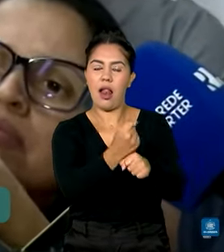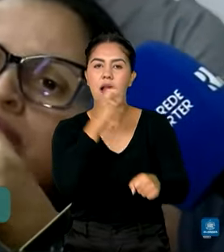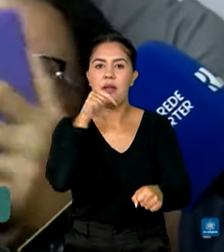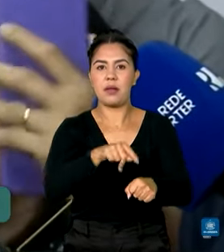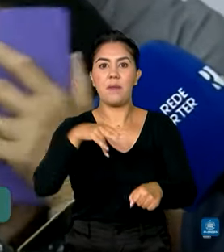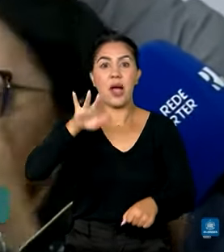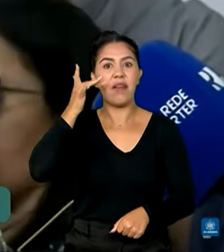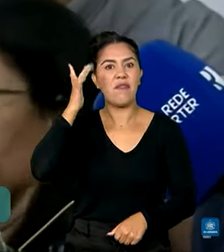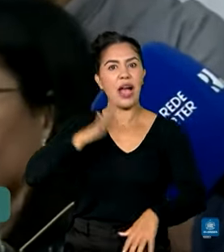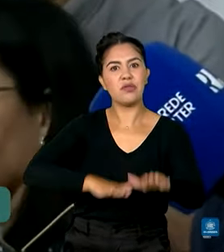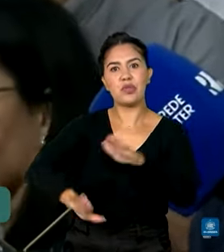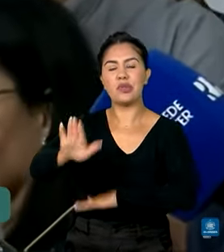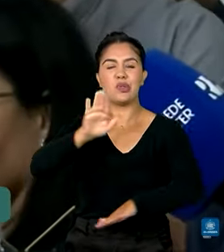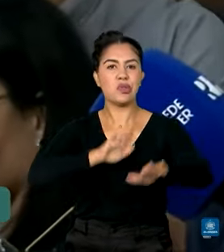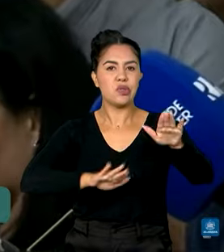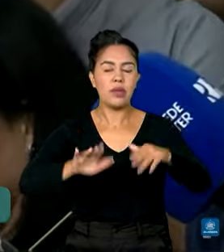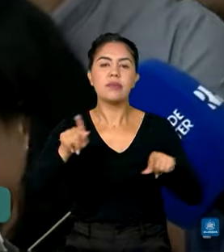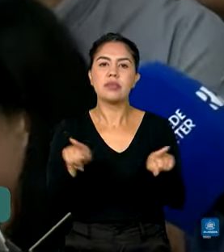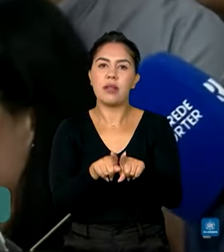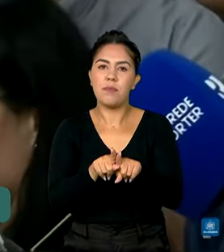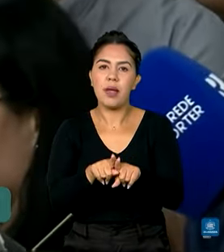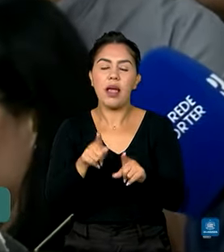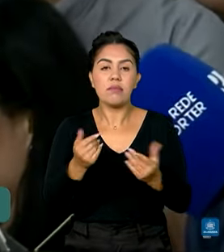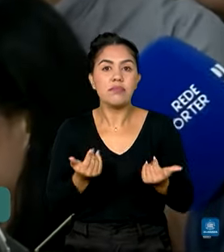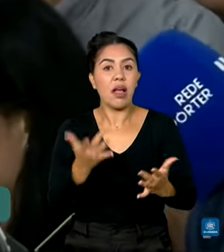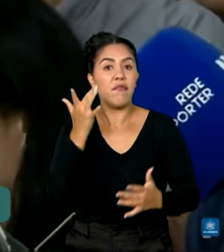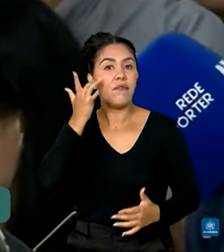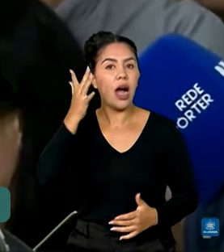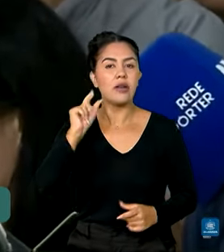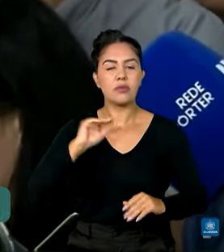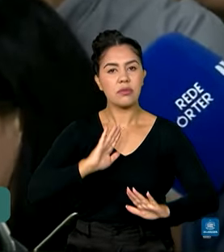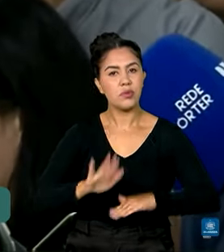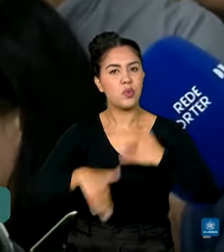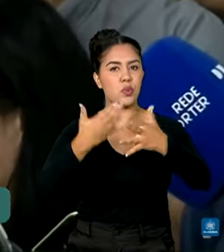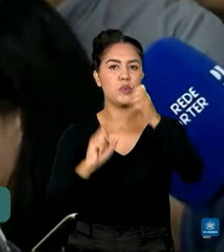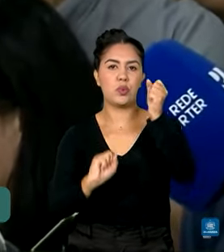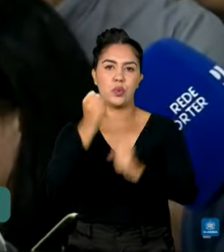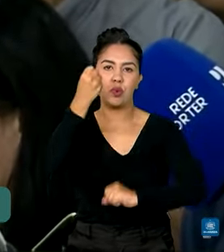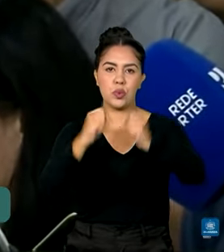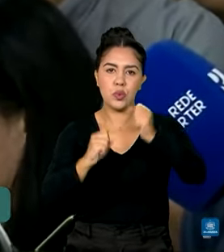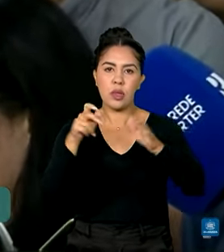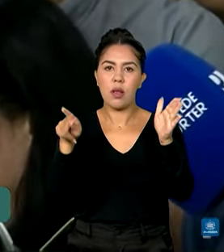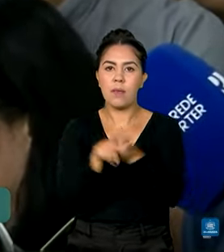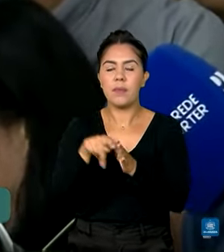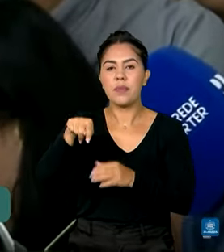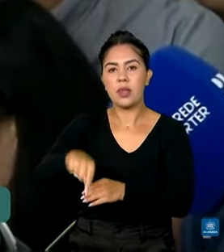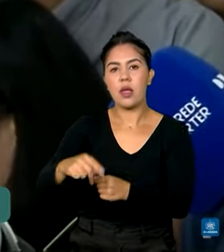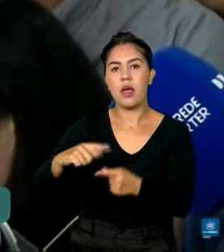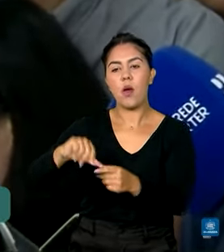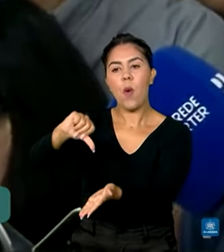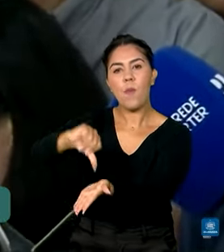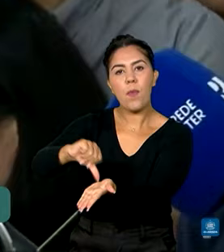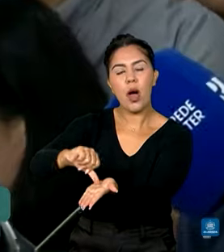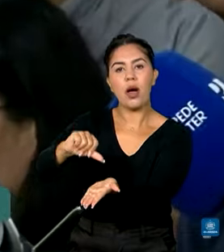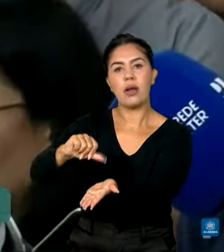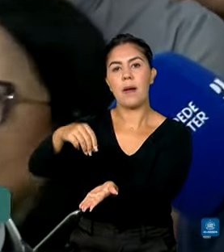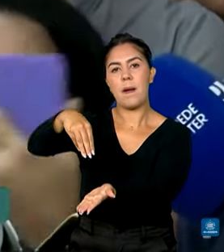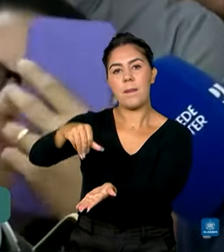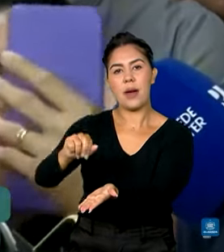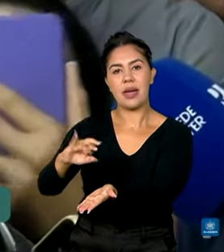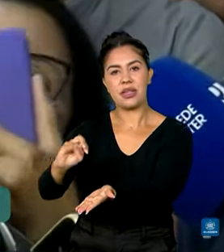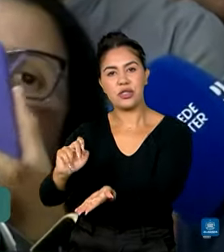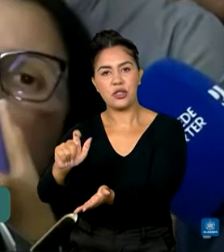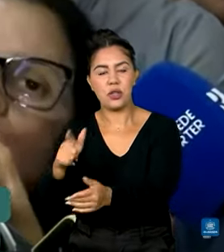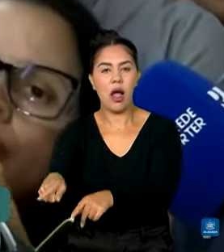da capital. E vai facilitar o desenvolvimento industrial do polo de Marechal, do polo de Pilar, do município de